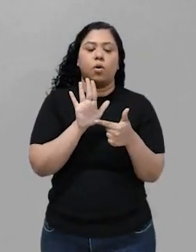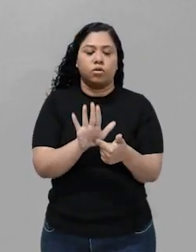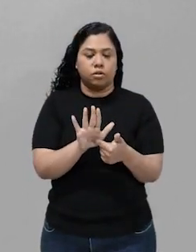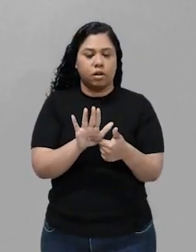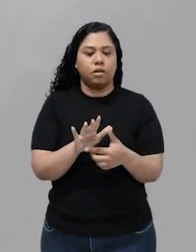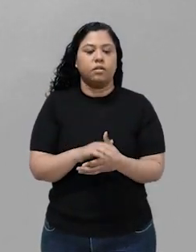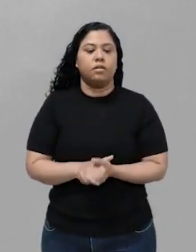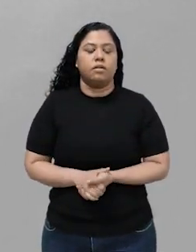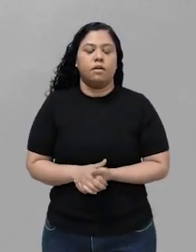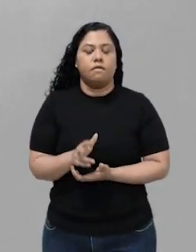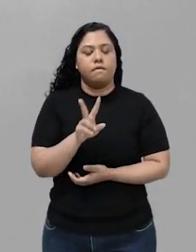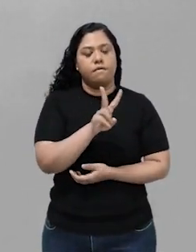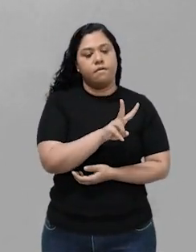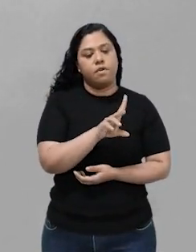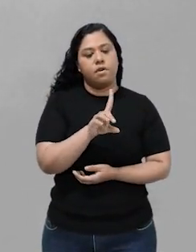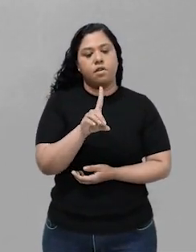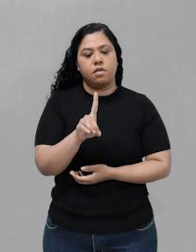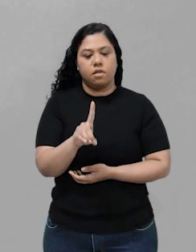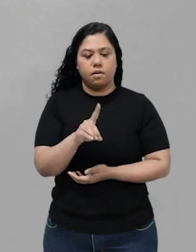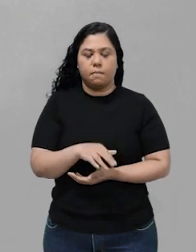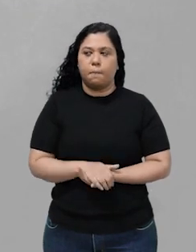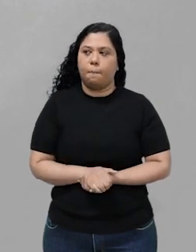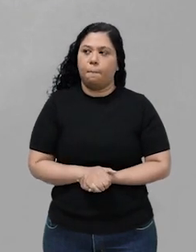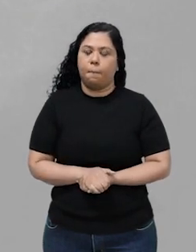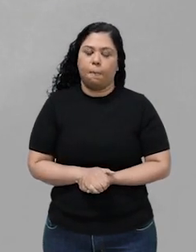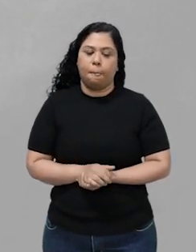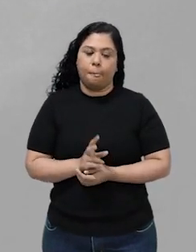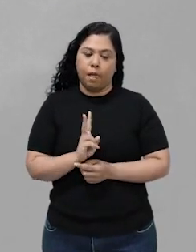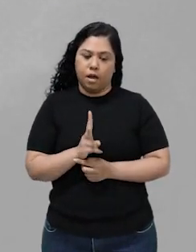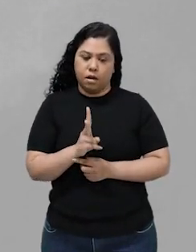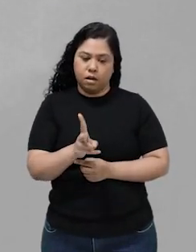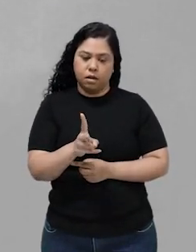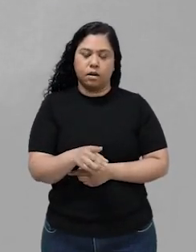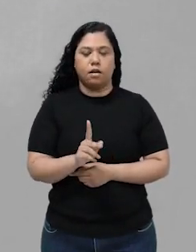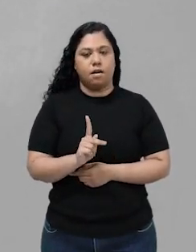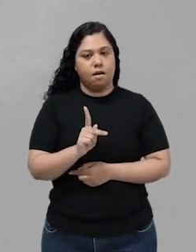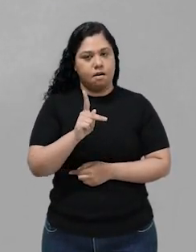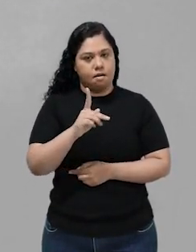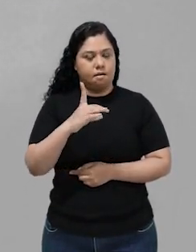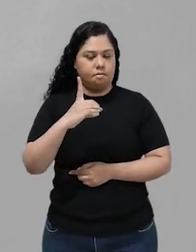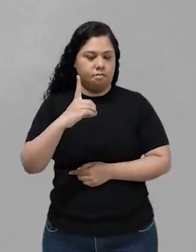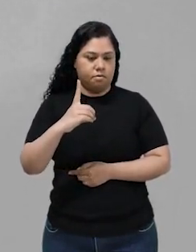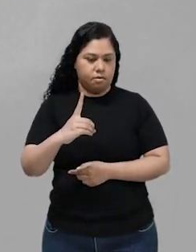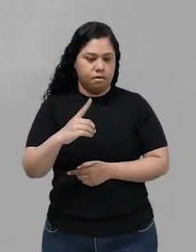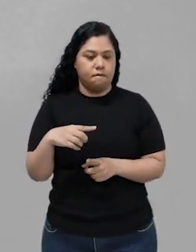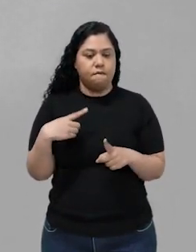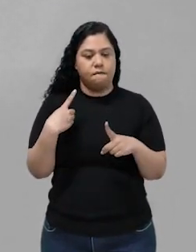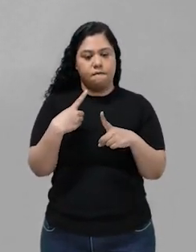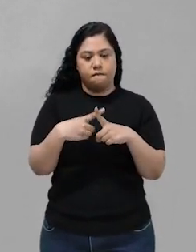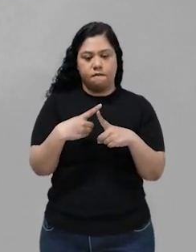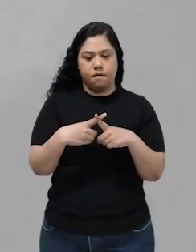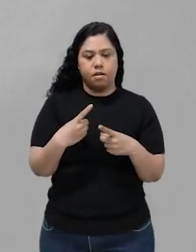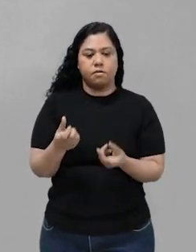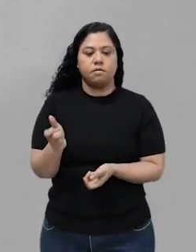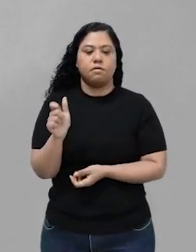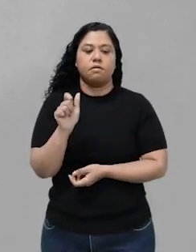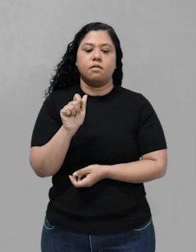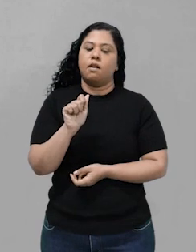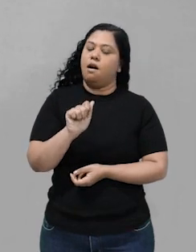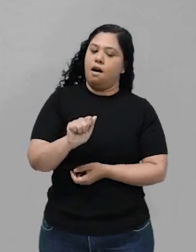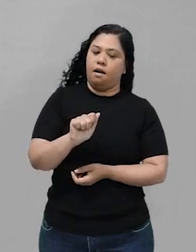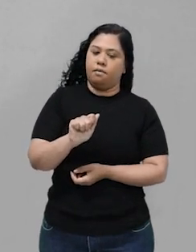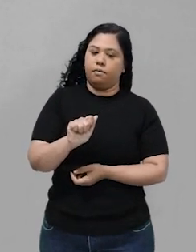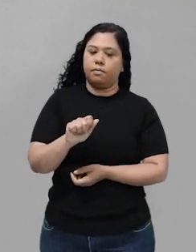olha só, velocidade direta, constante direta, KD, vezes a concentração dos reagentes,